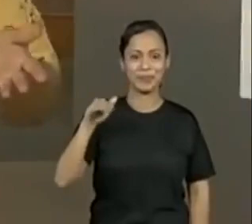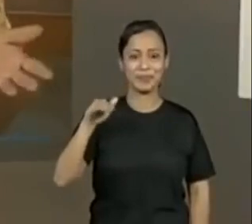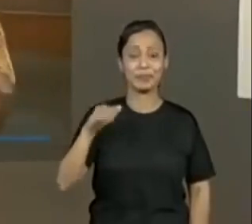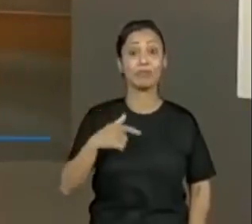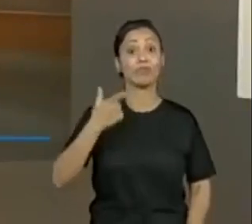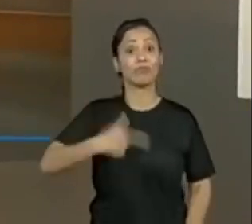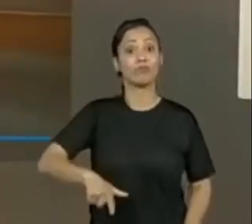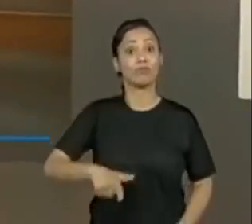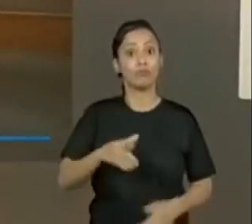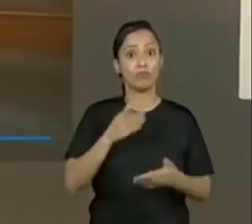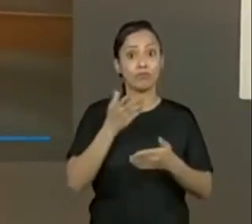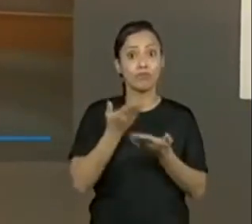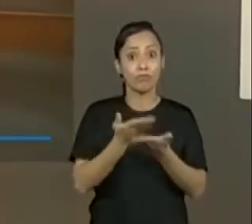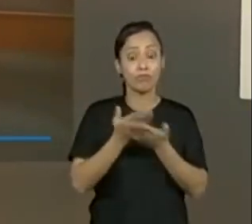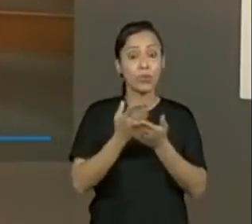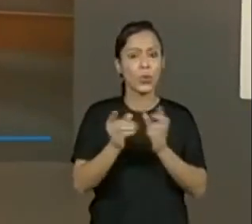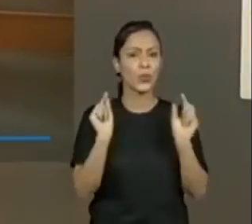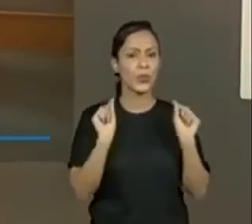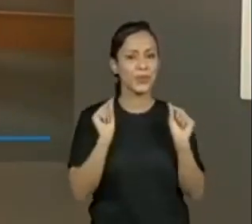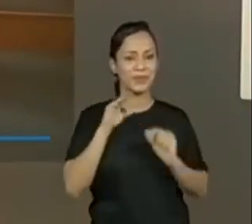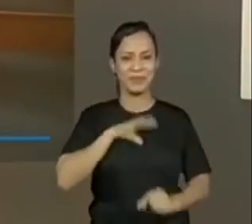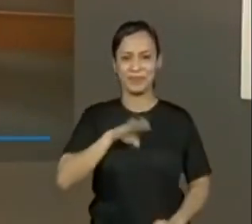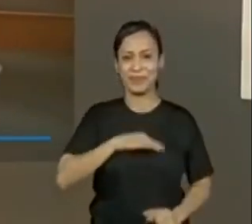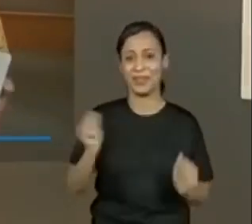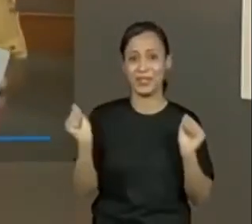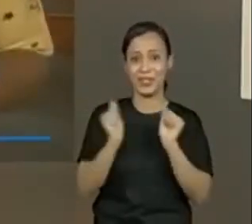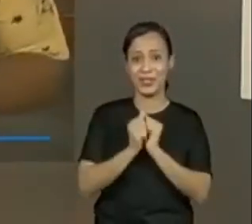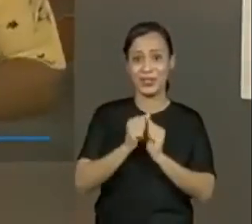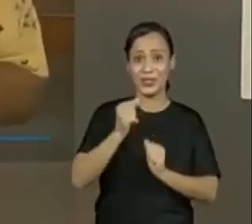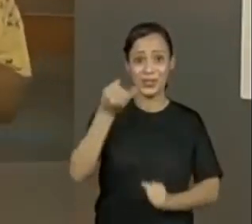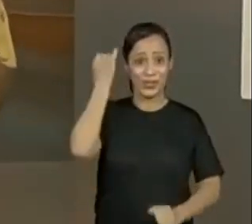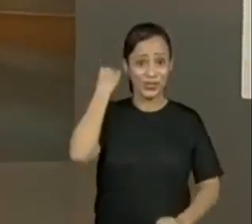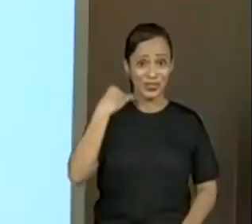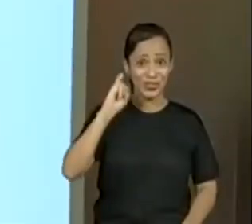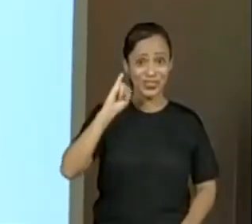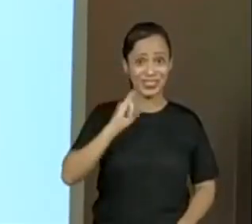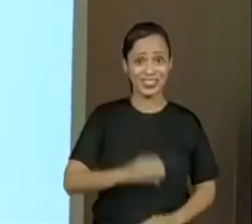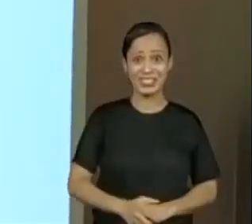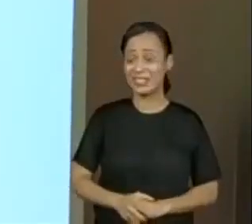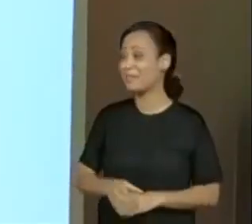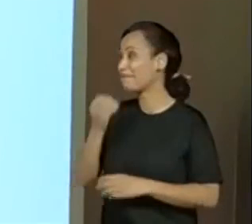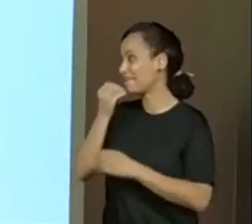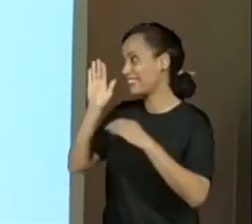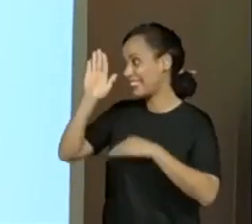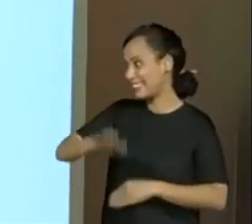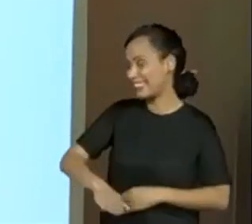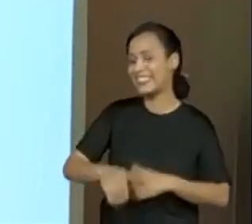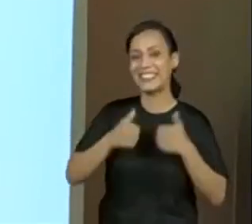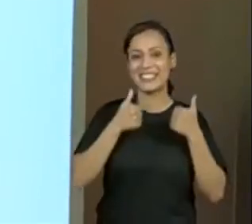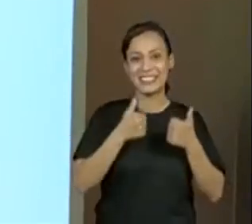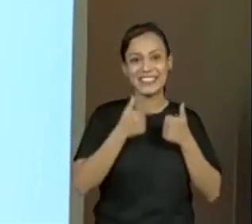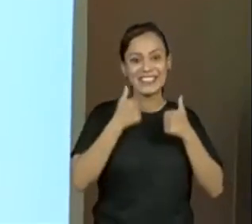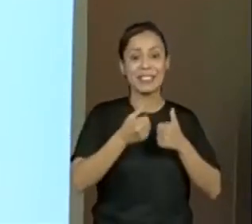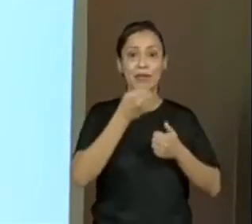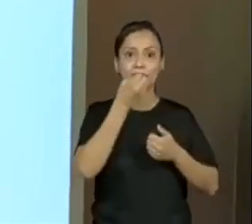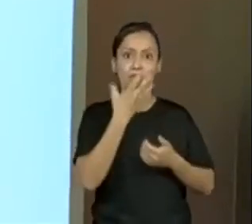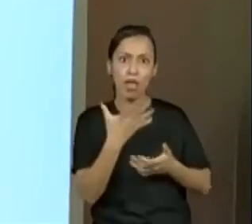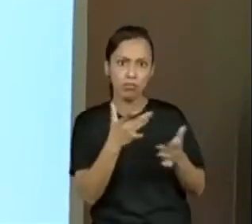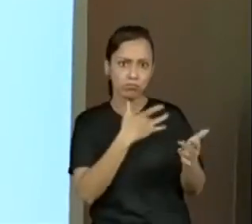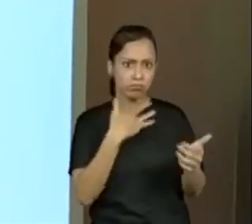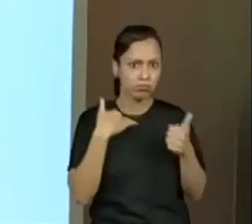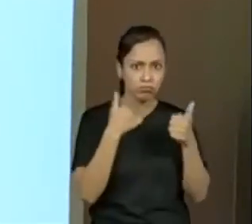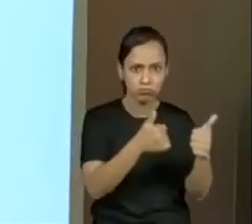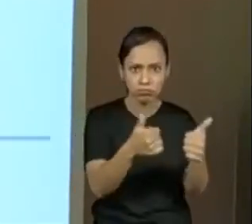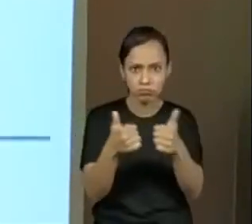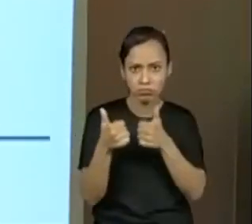portuguesa e estou super bem acompanhada da professora Juliana. Boa tarde, galerinha do quarto ano! Como vocês estão?